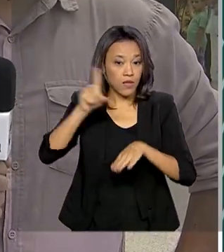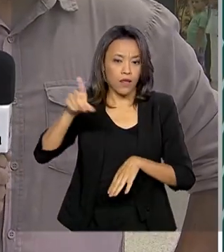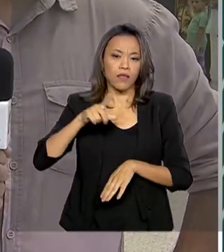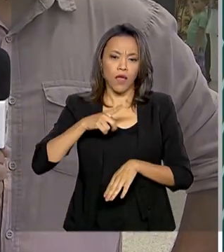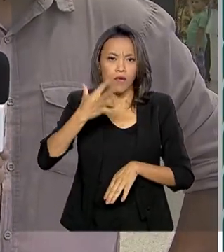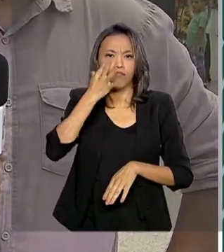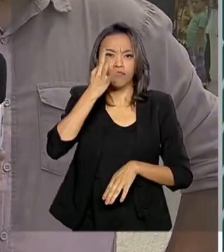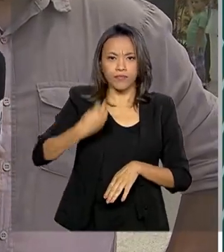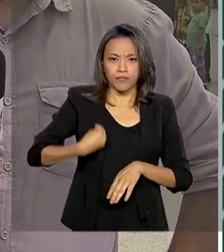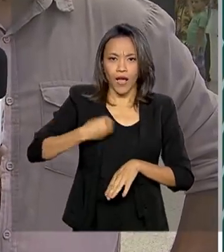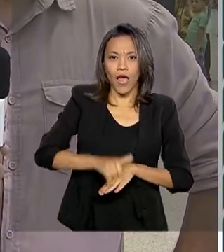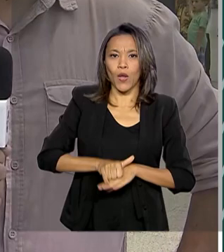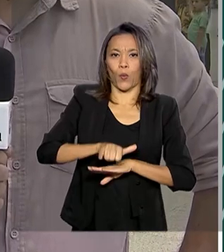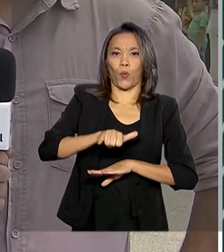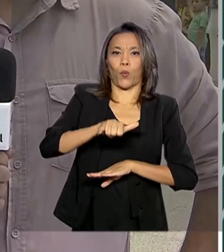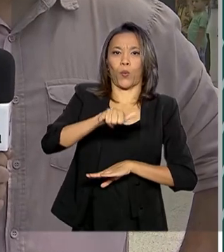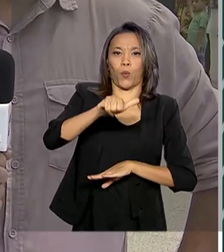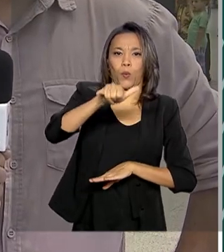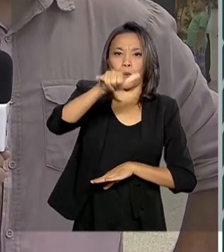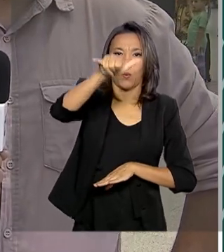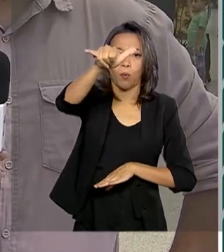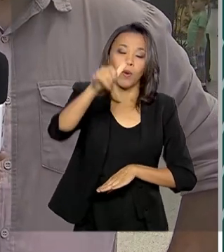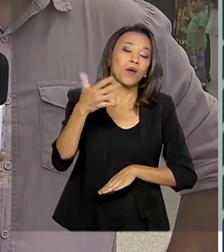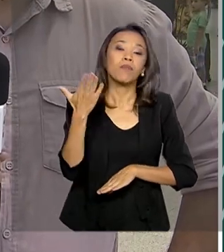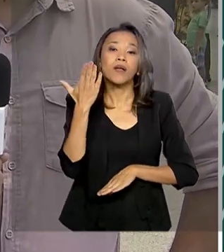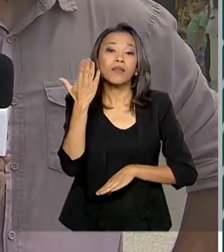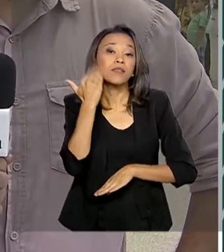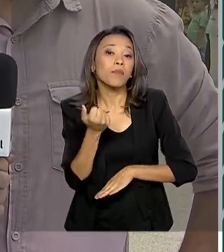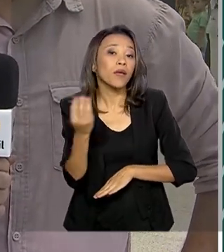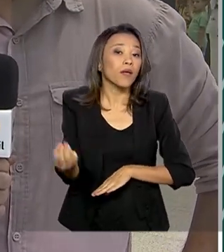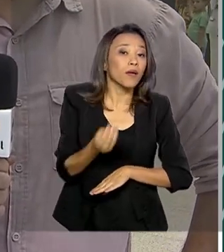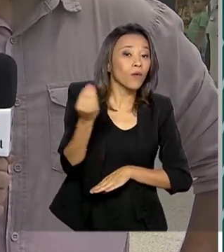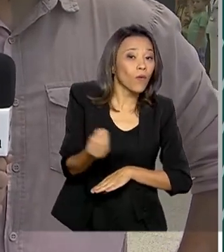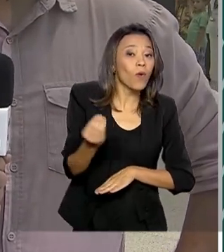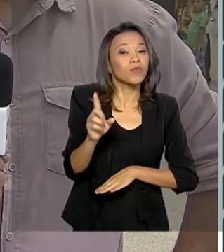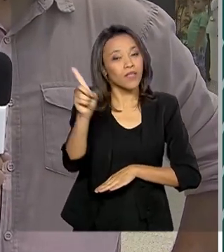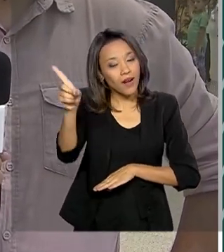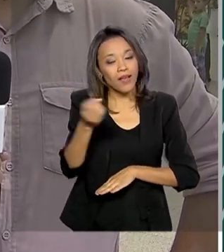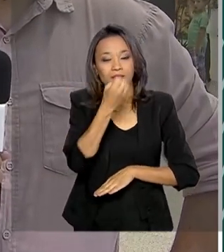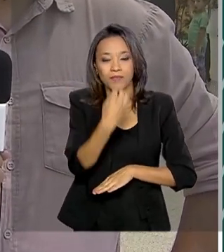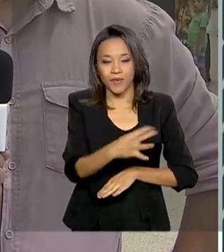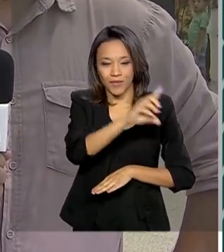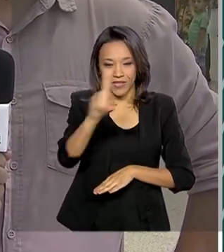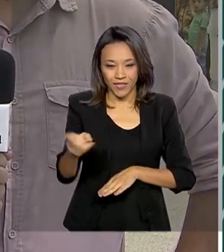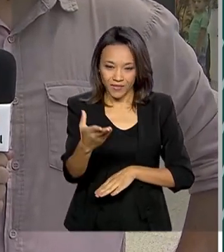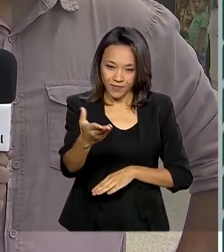aeroporto Santos Dumont. Para tratar aí da situação nos aeroportos. Igor, bom dia. É com você.